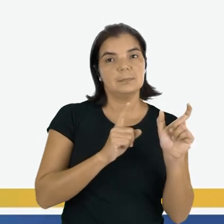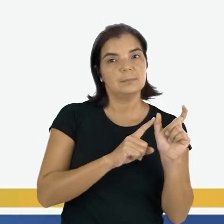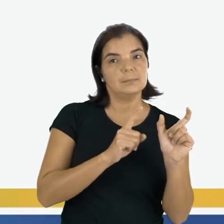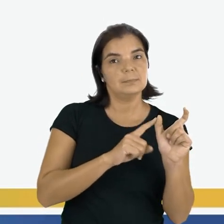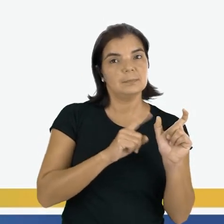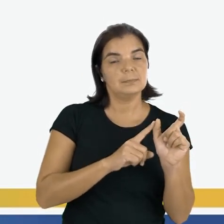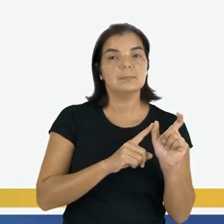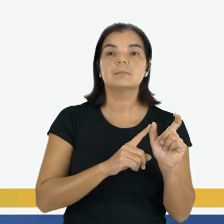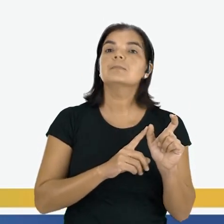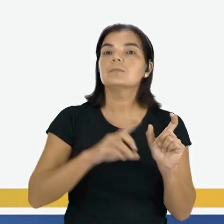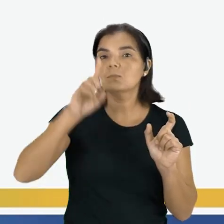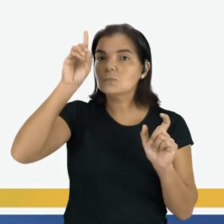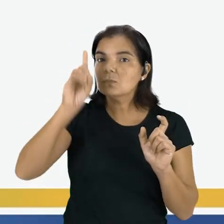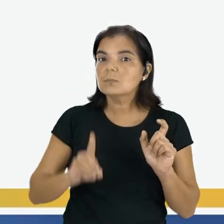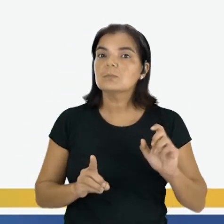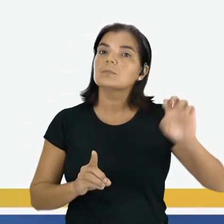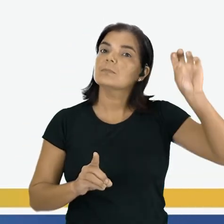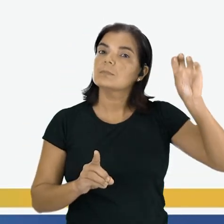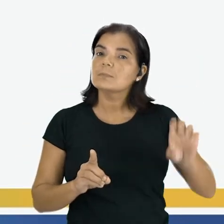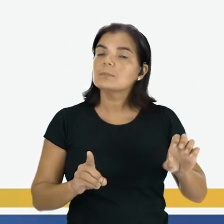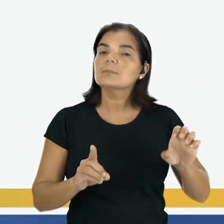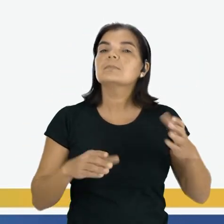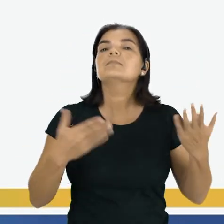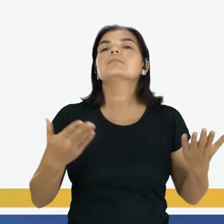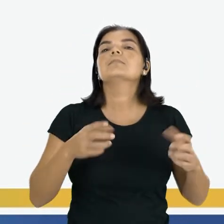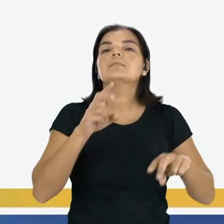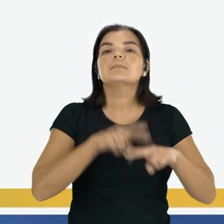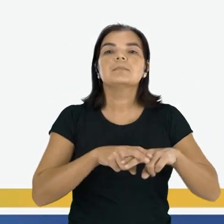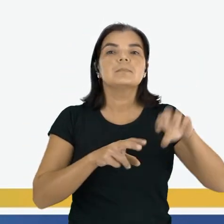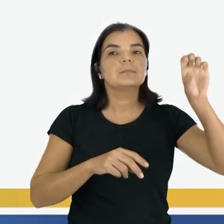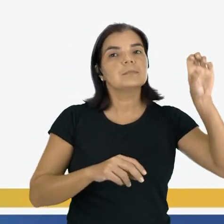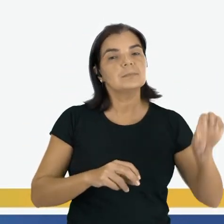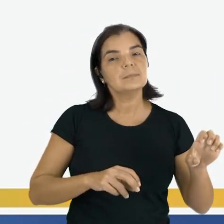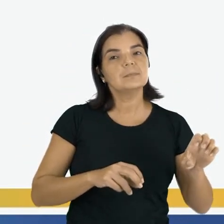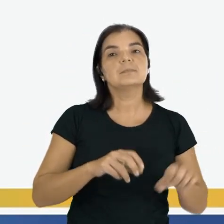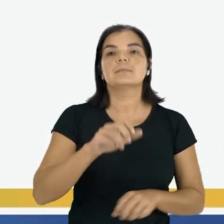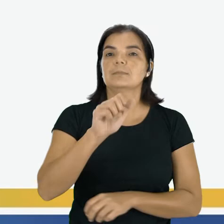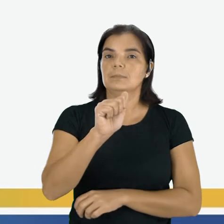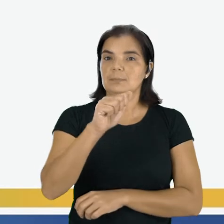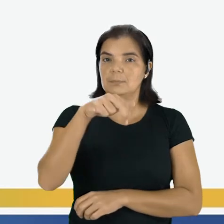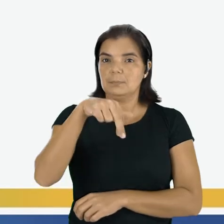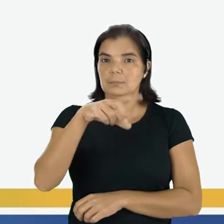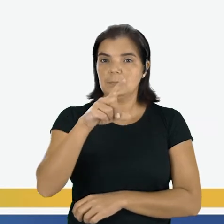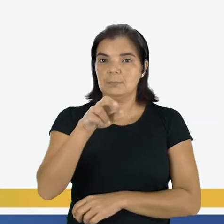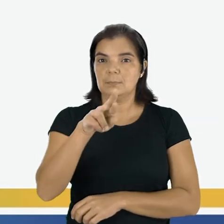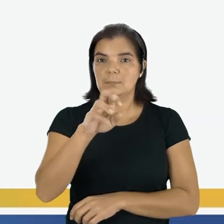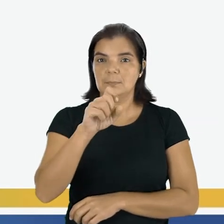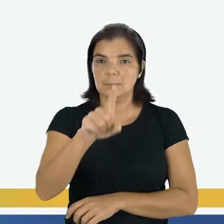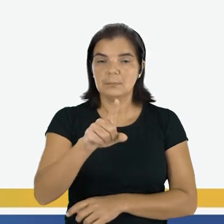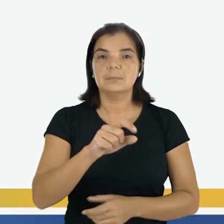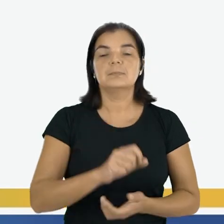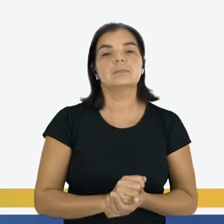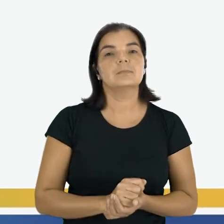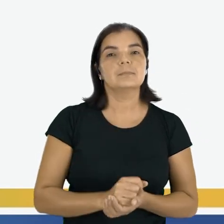direita e esquerda. Quem senta-se esquerda de Lucas? O André. Muito bem.